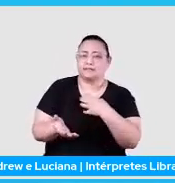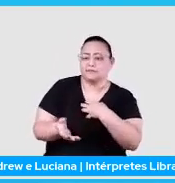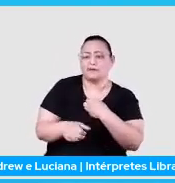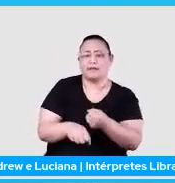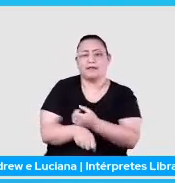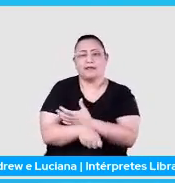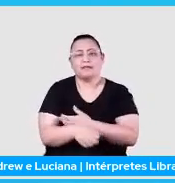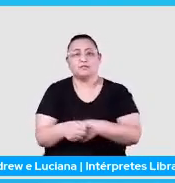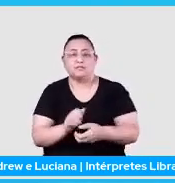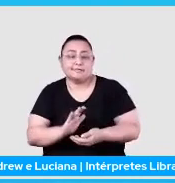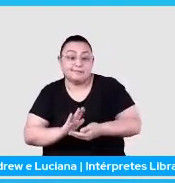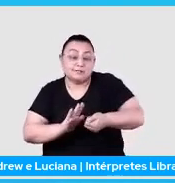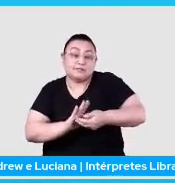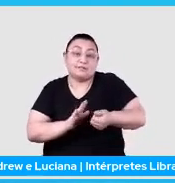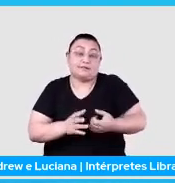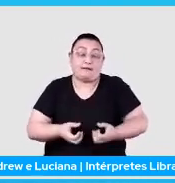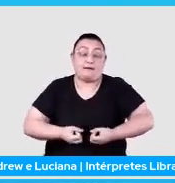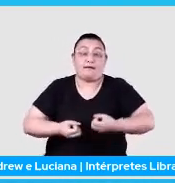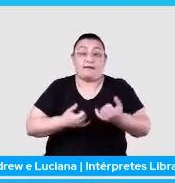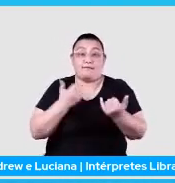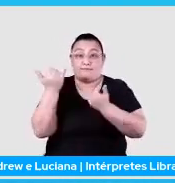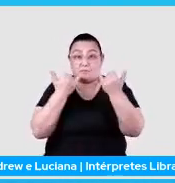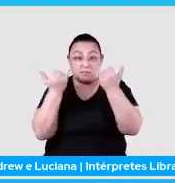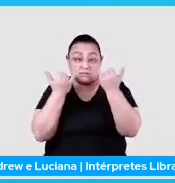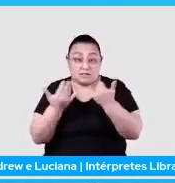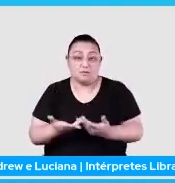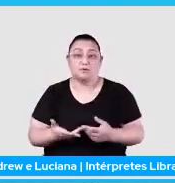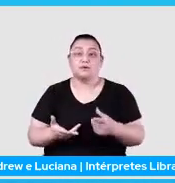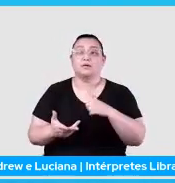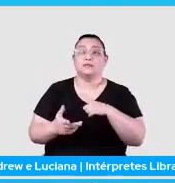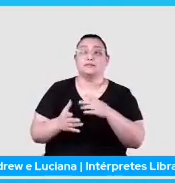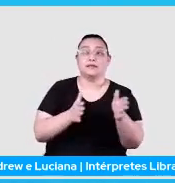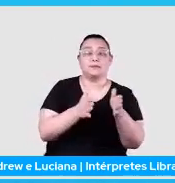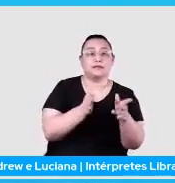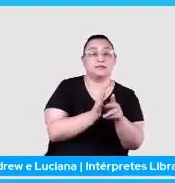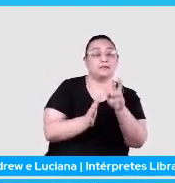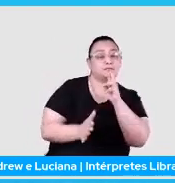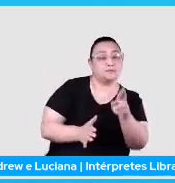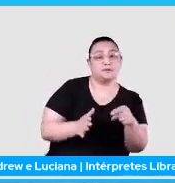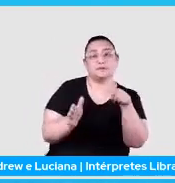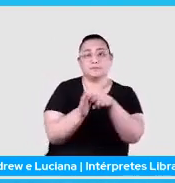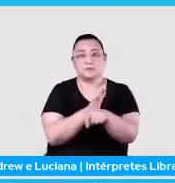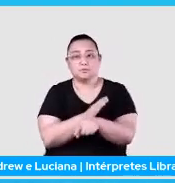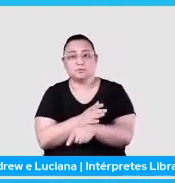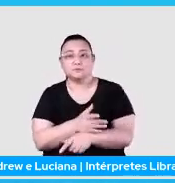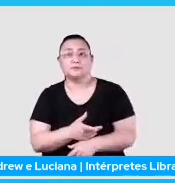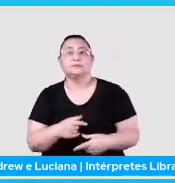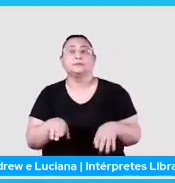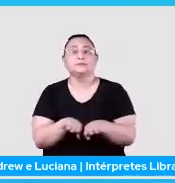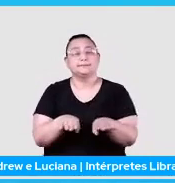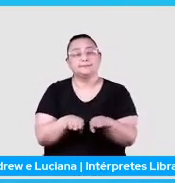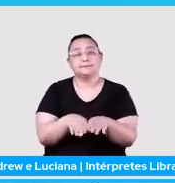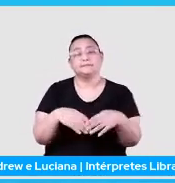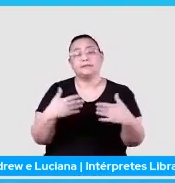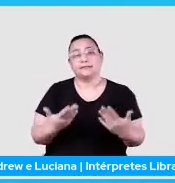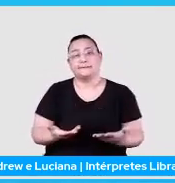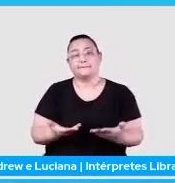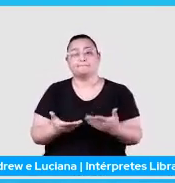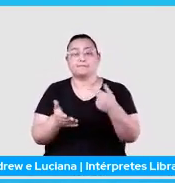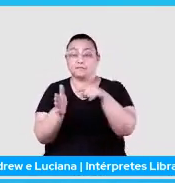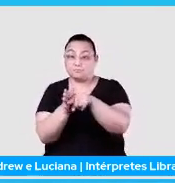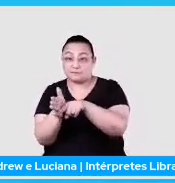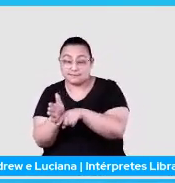extração de informação, tem a parte de resposta e pergunta e de pesquisa.